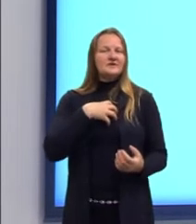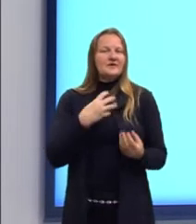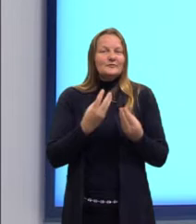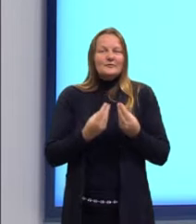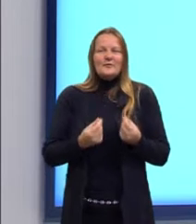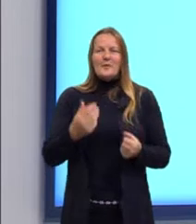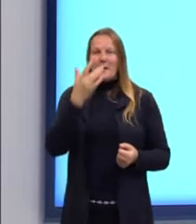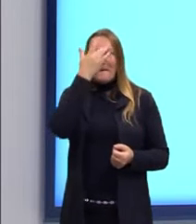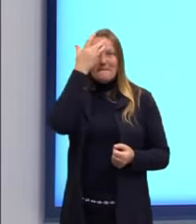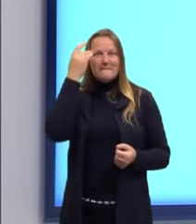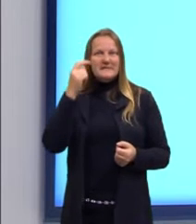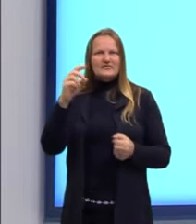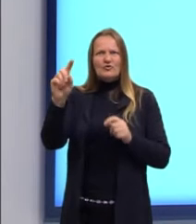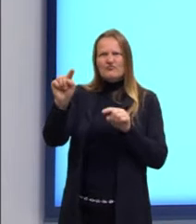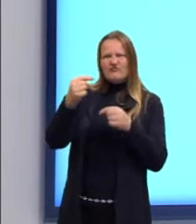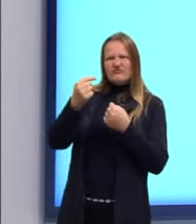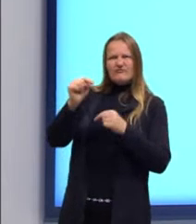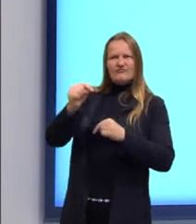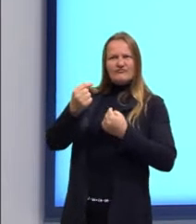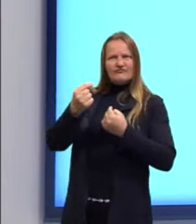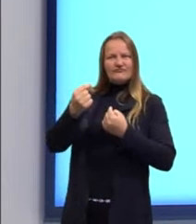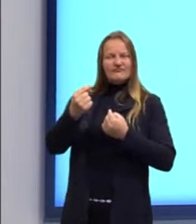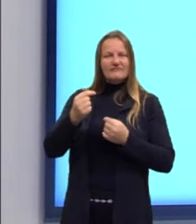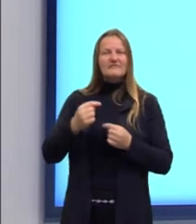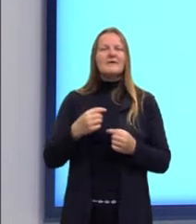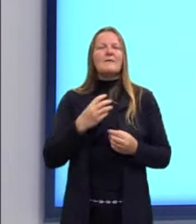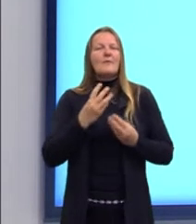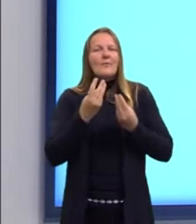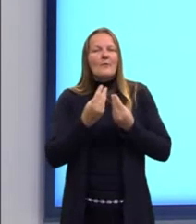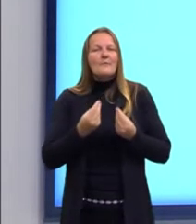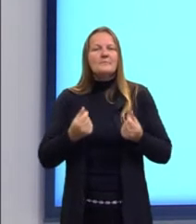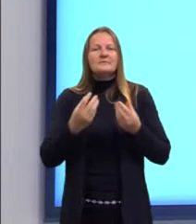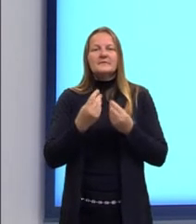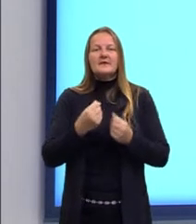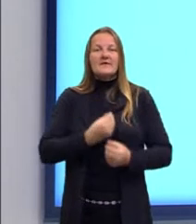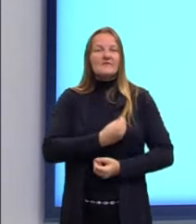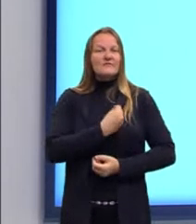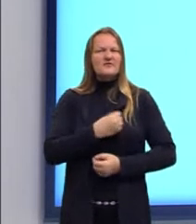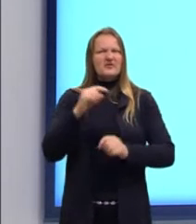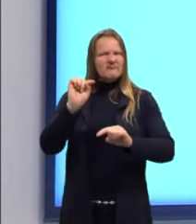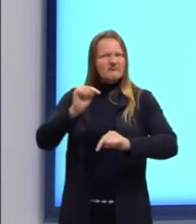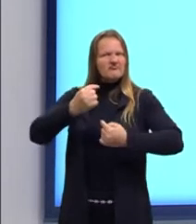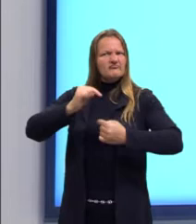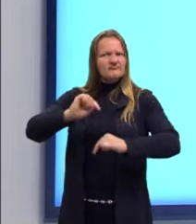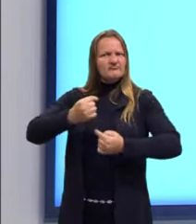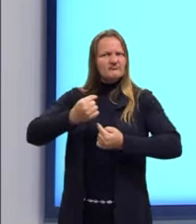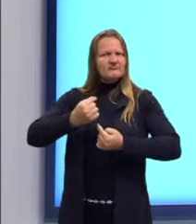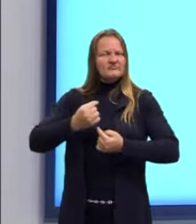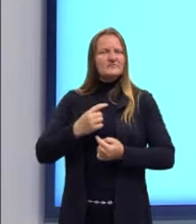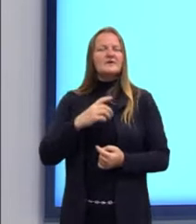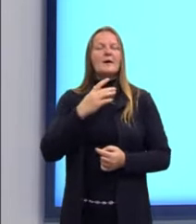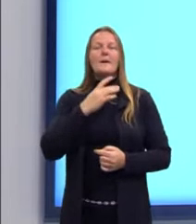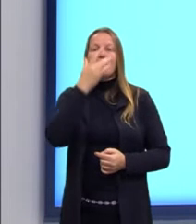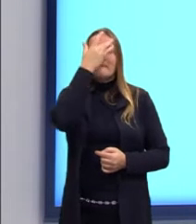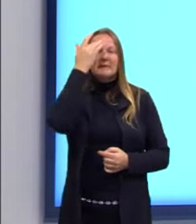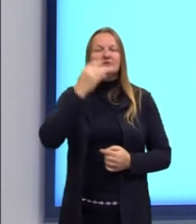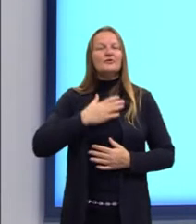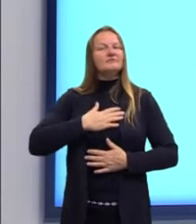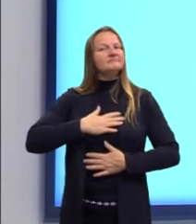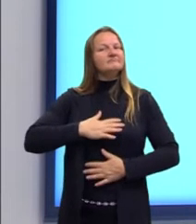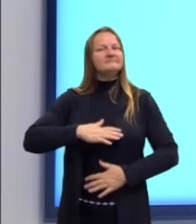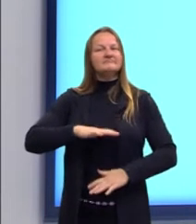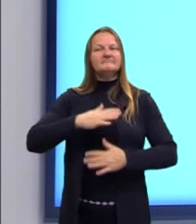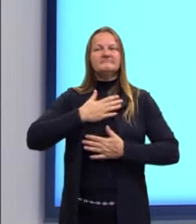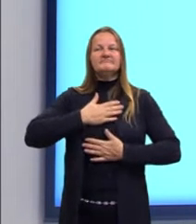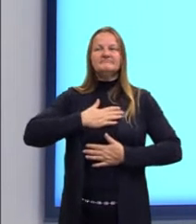pessoa reage às exigências da vida. Era? Trava a língua. E também como